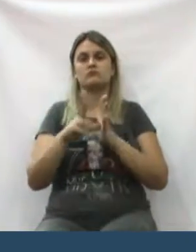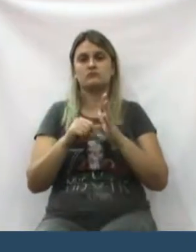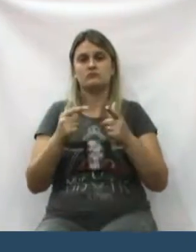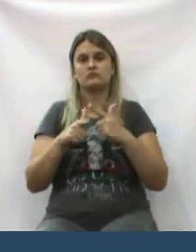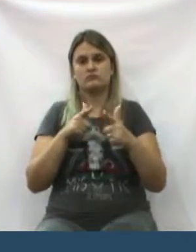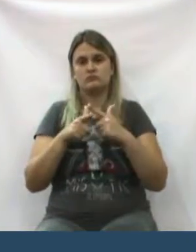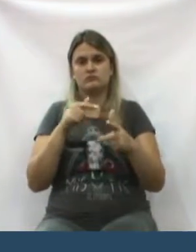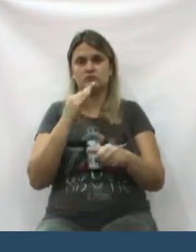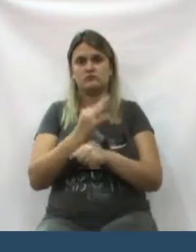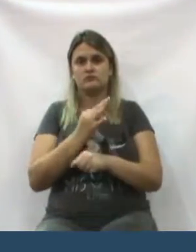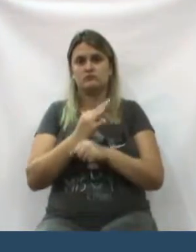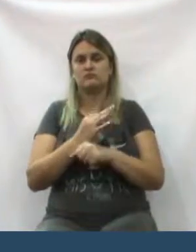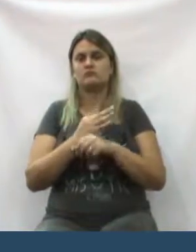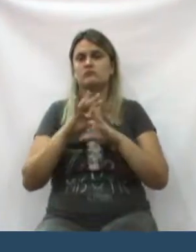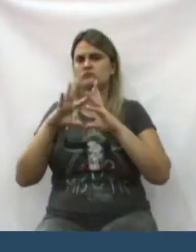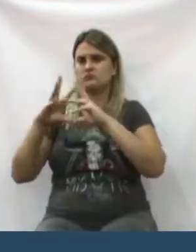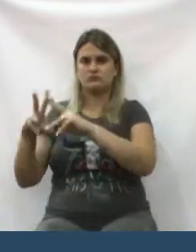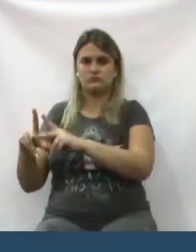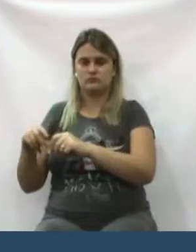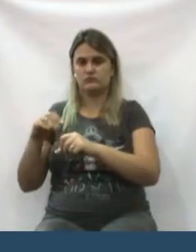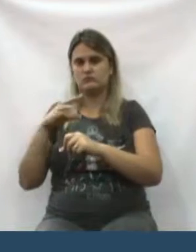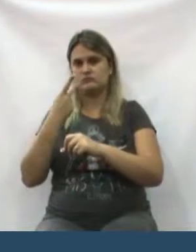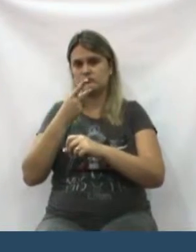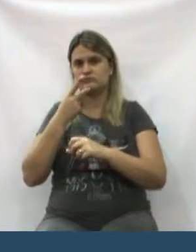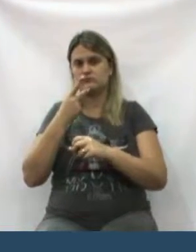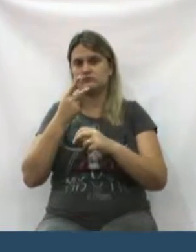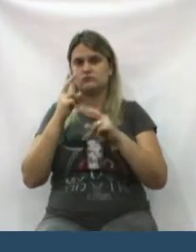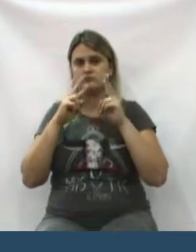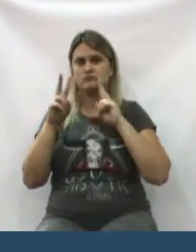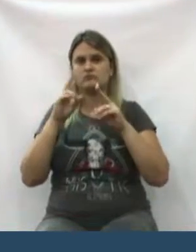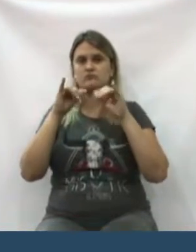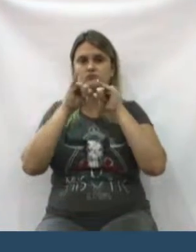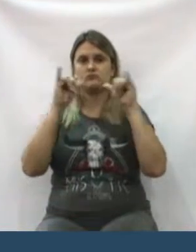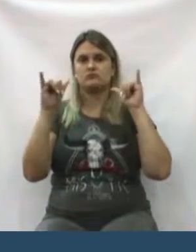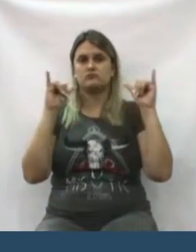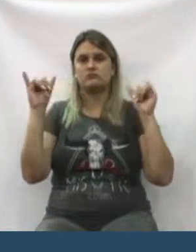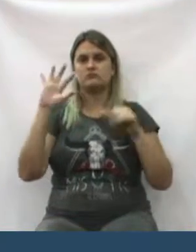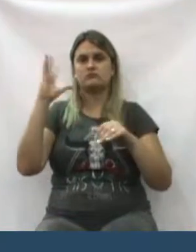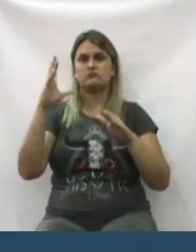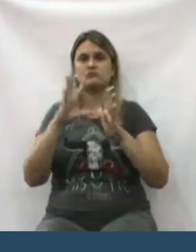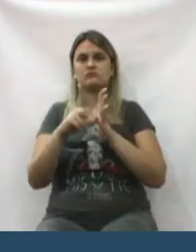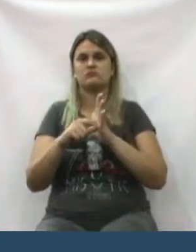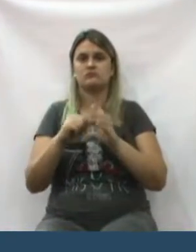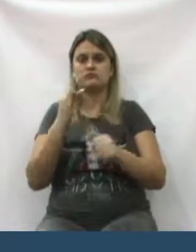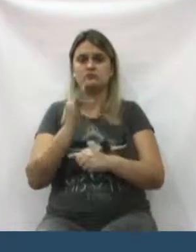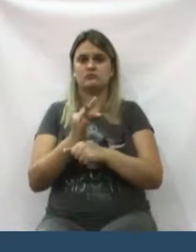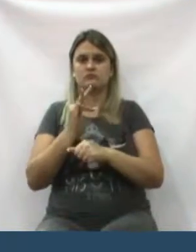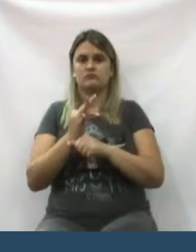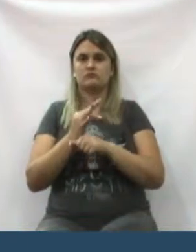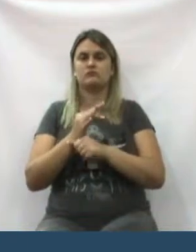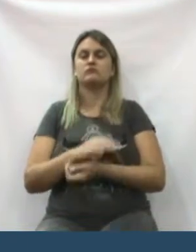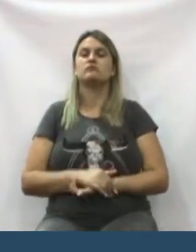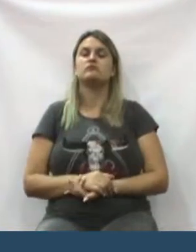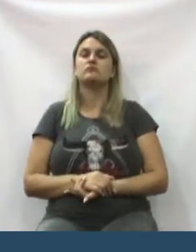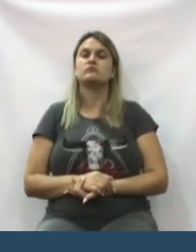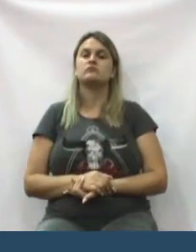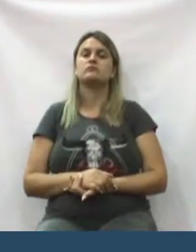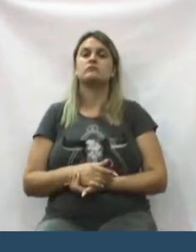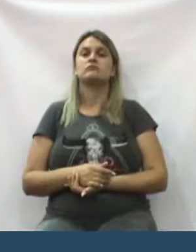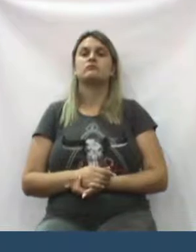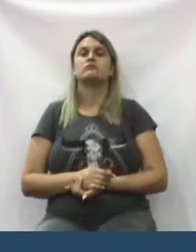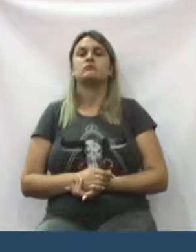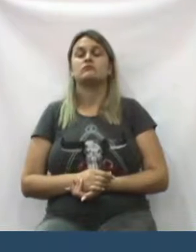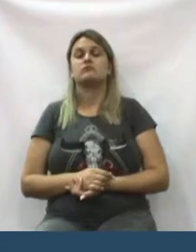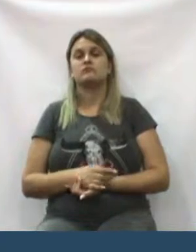Toposki, quando vi a notícia do roubo acontecido das ferragens lá.